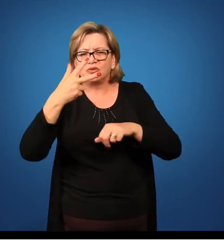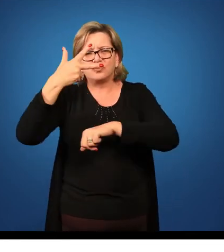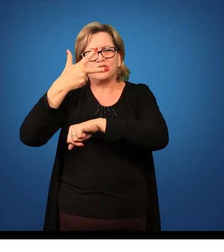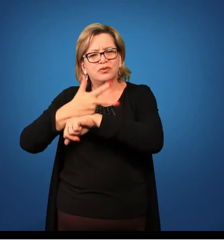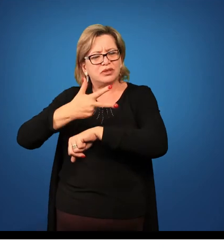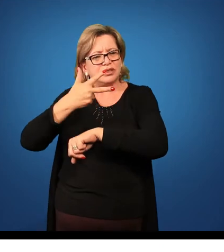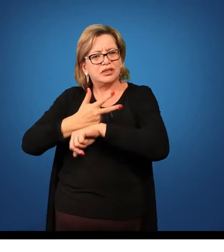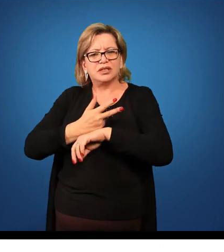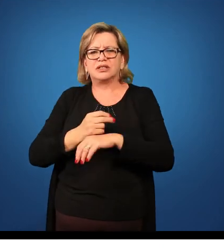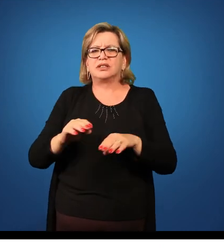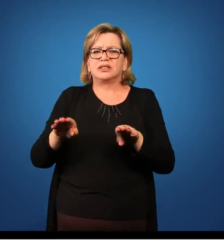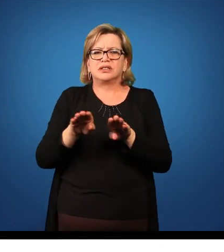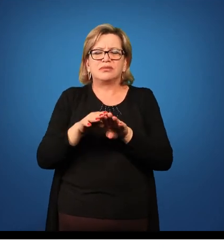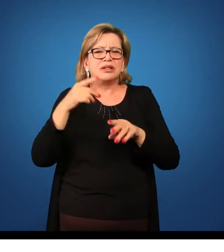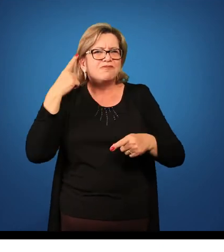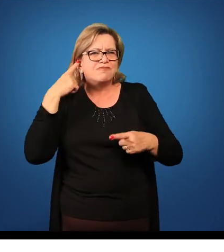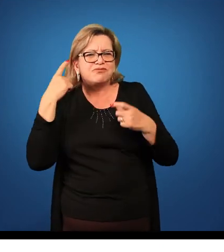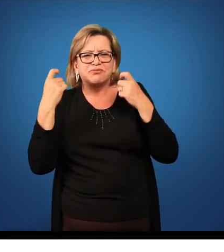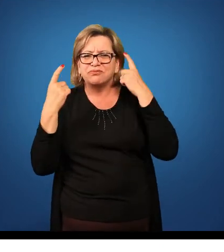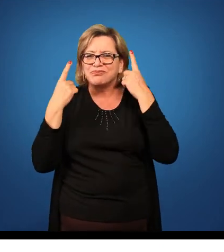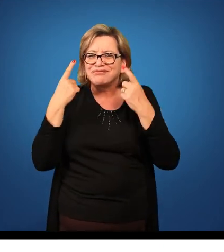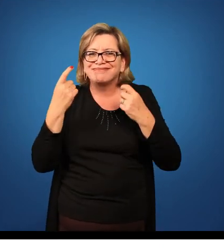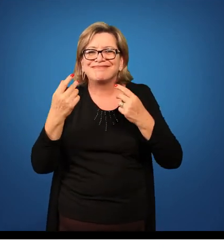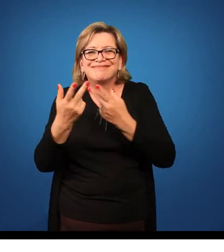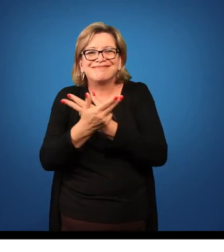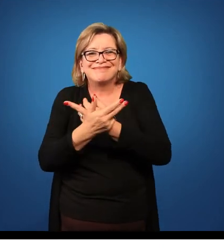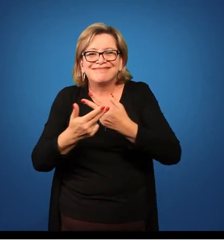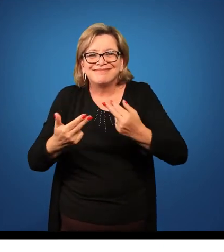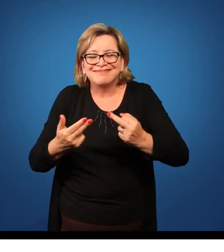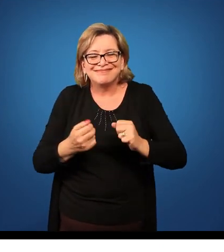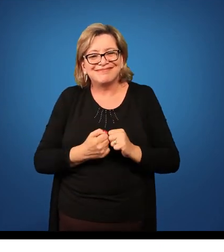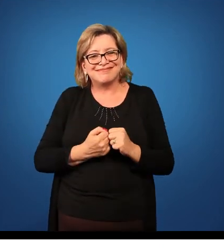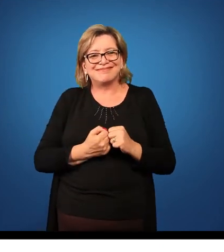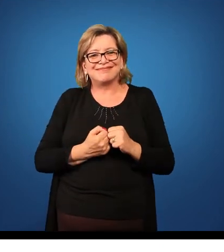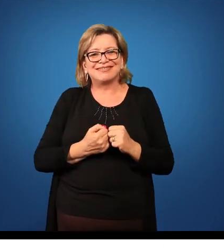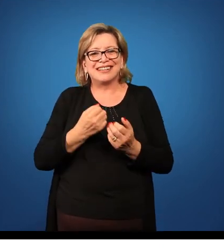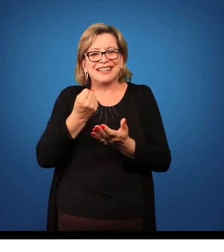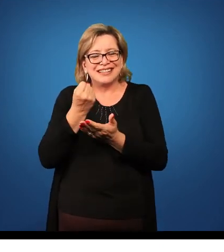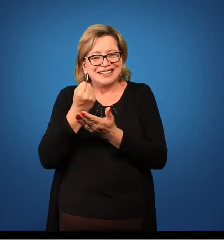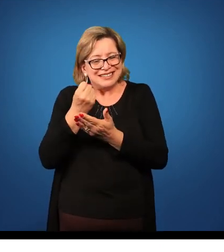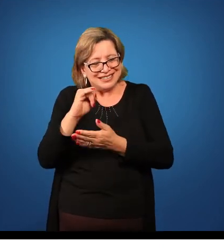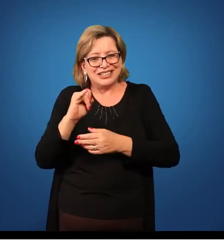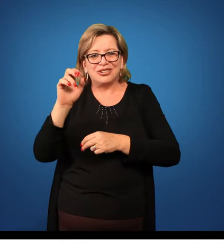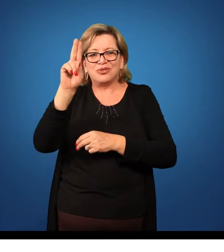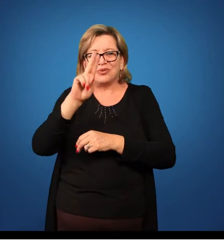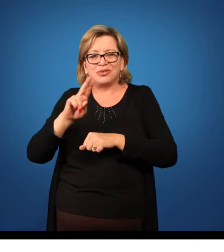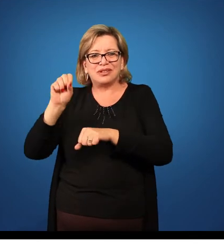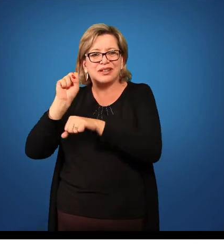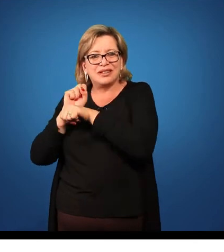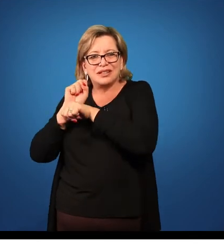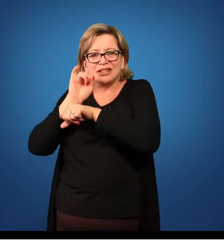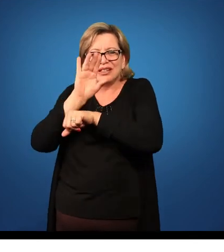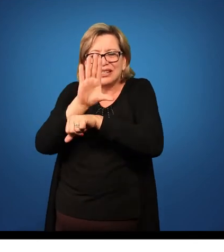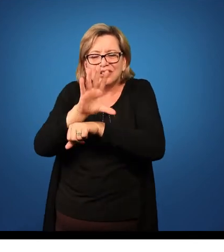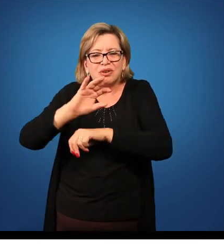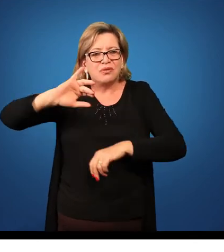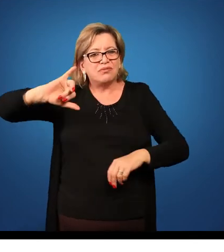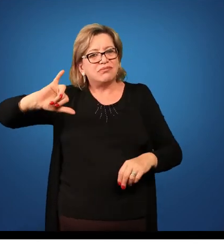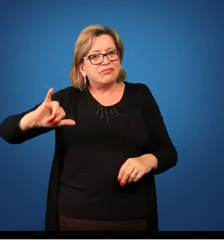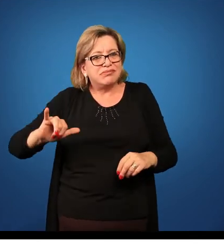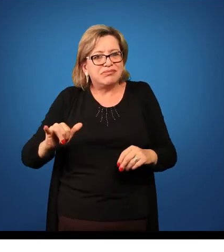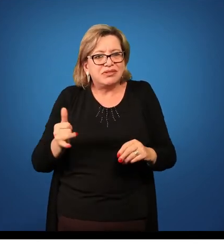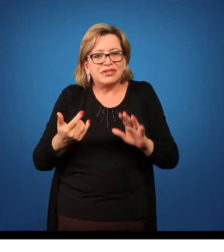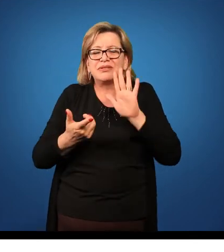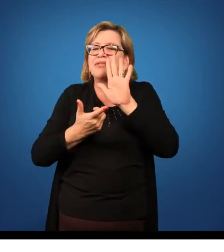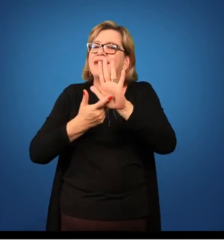vídeos, de você utilizar sons, então se você vai utilizar um recurso multimídia, nesse caso, aproveite para